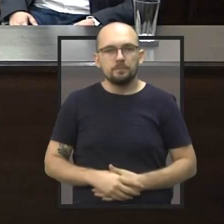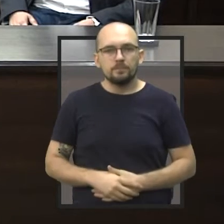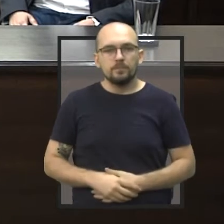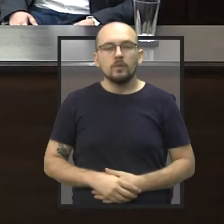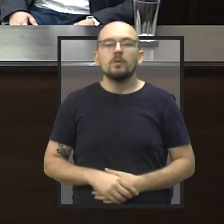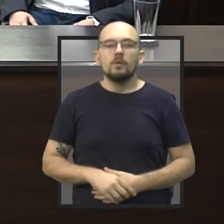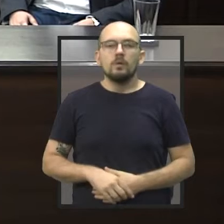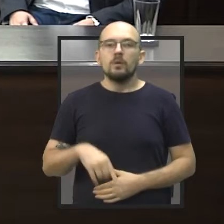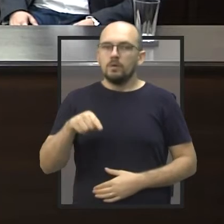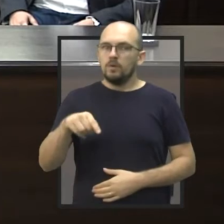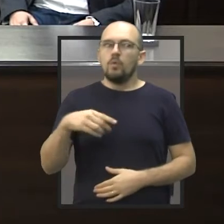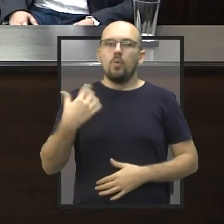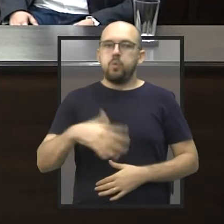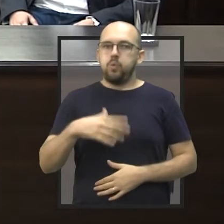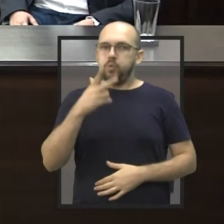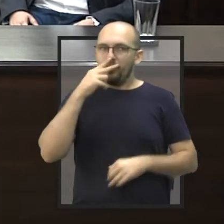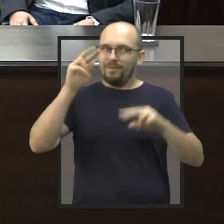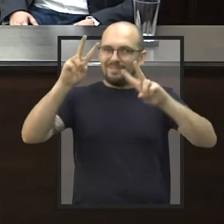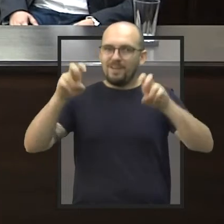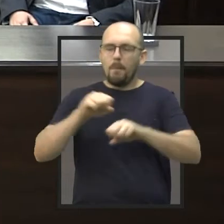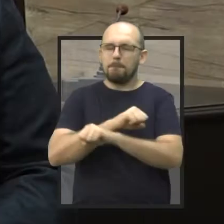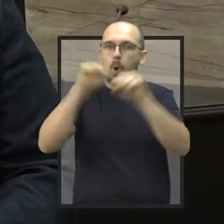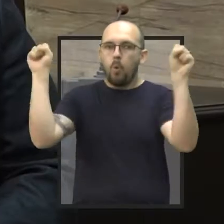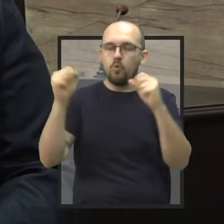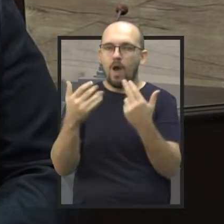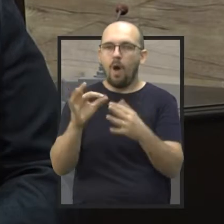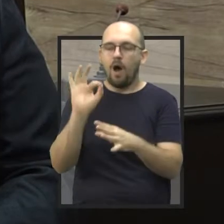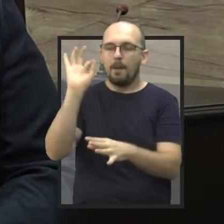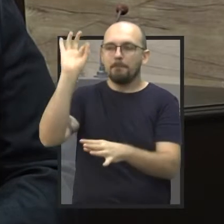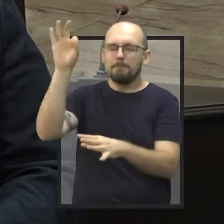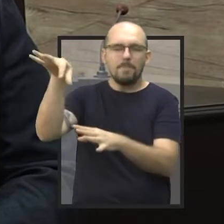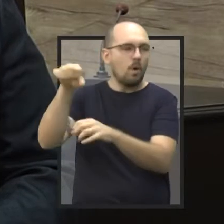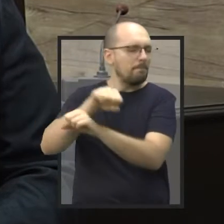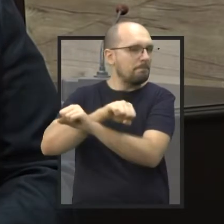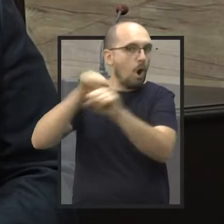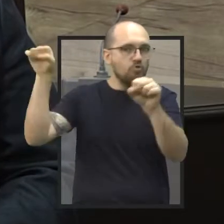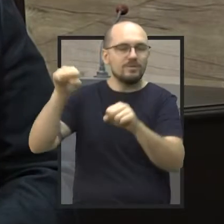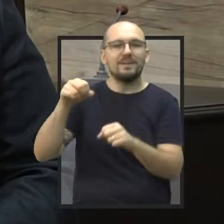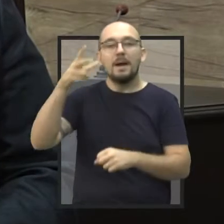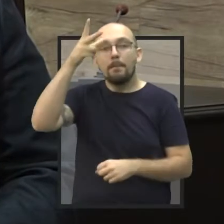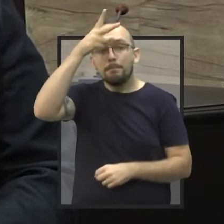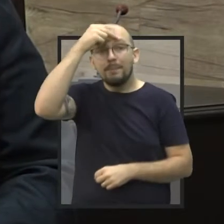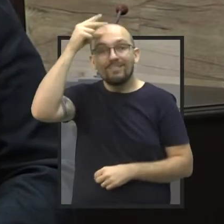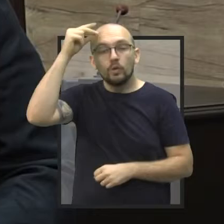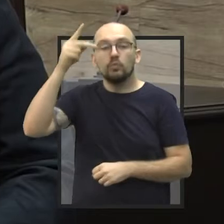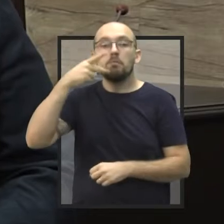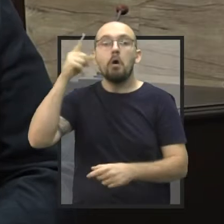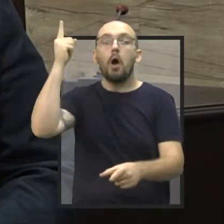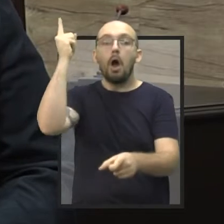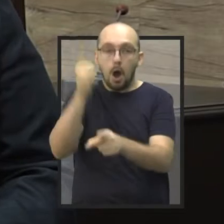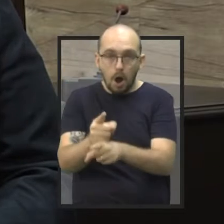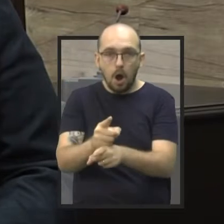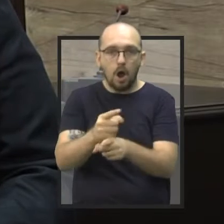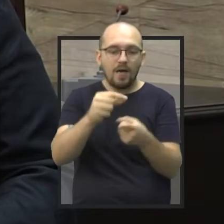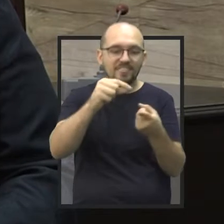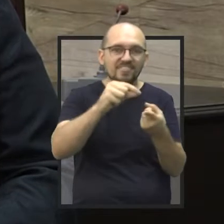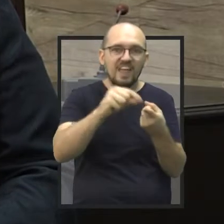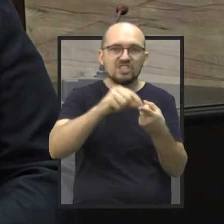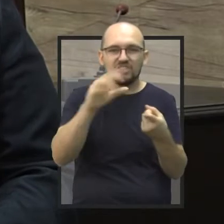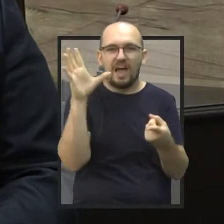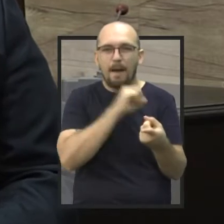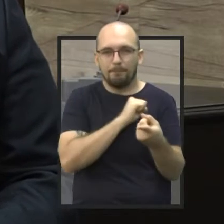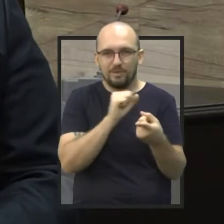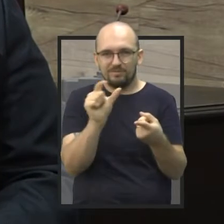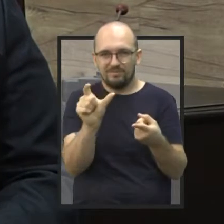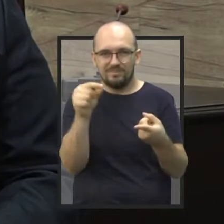Soou como uma bomba, eu acredito eu, que a prefeitura quando anunciou que foram encontrados testes rápidos